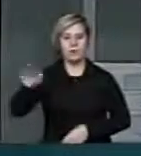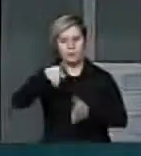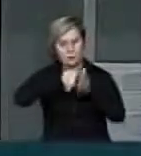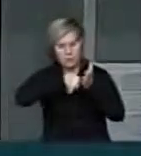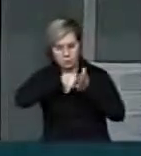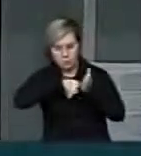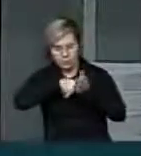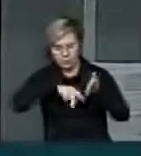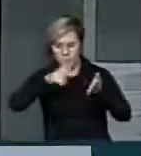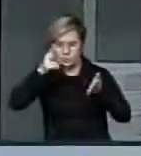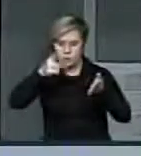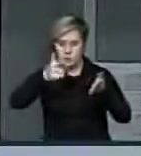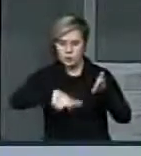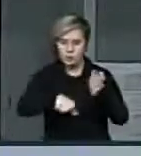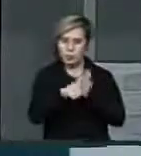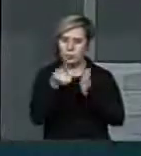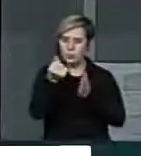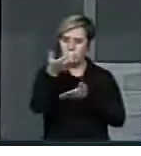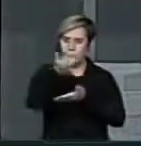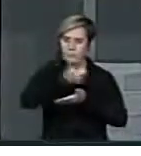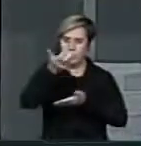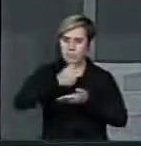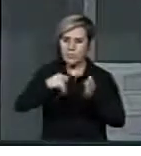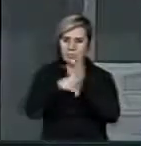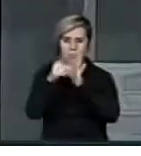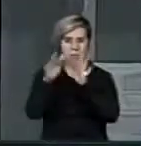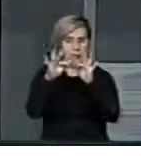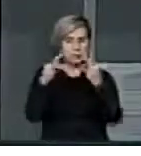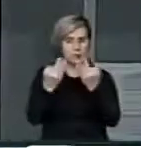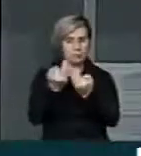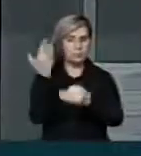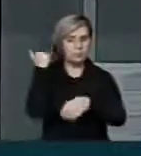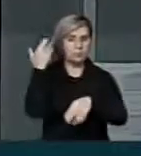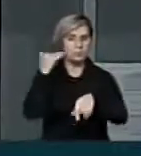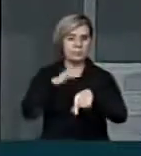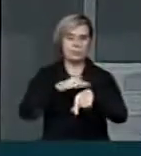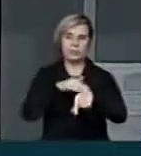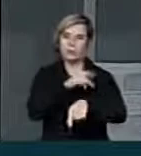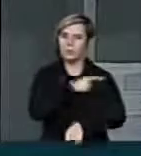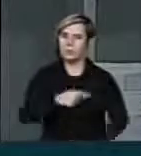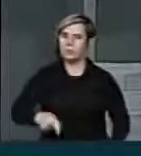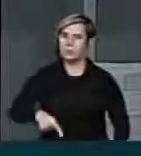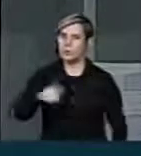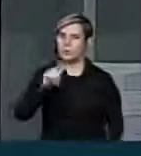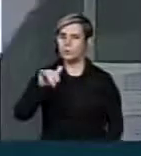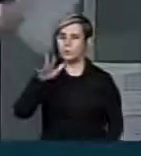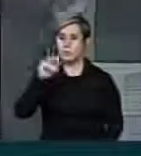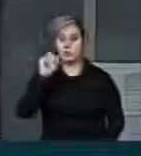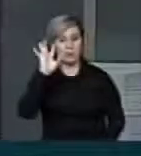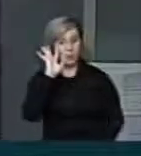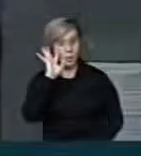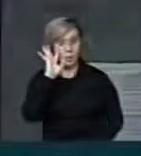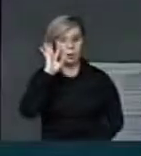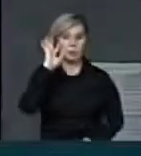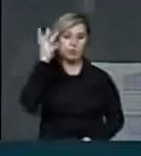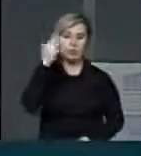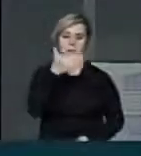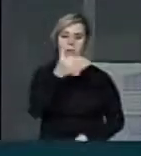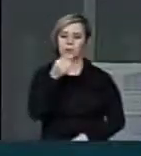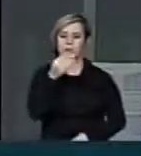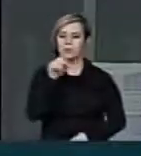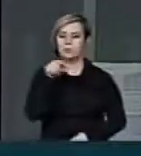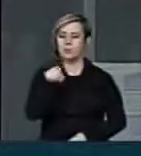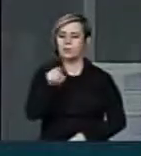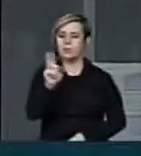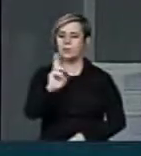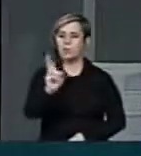pensões daquelas famílias. À época, o presidente Lula estabeleceu 100 mil reais